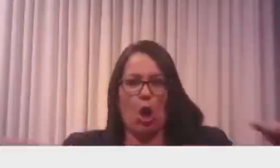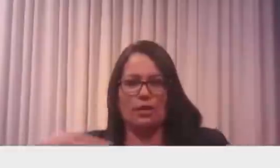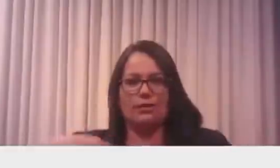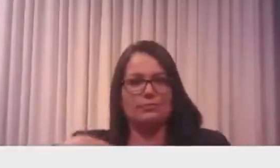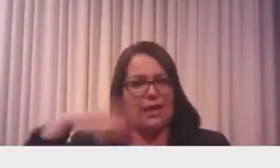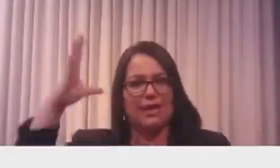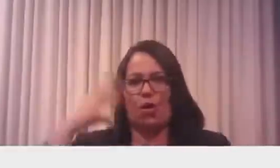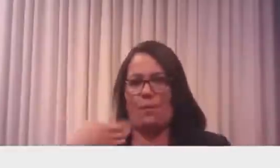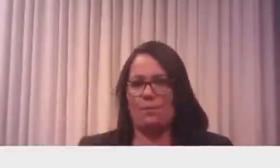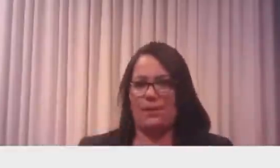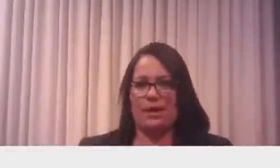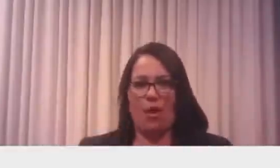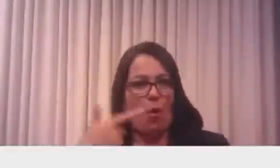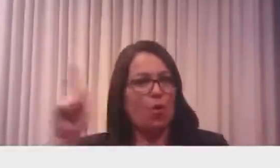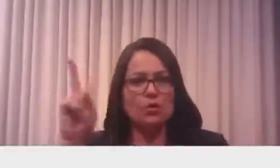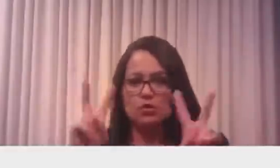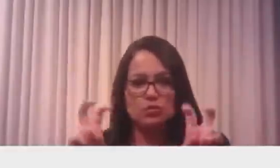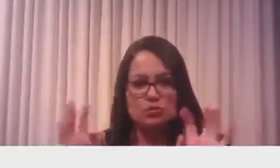Mais uma coisa?